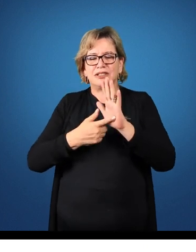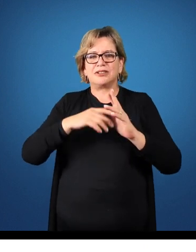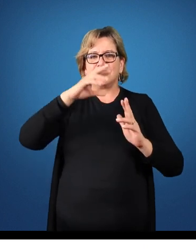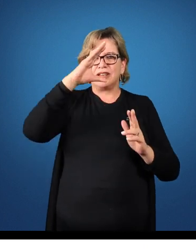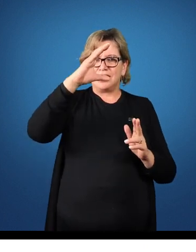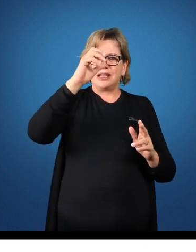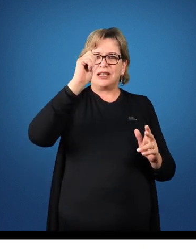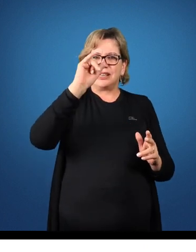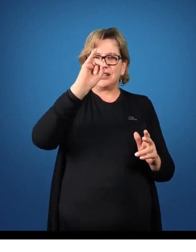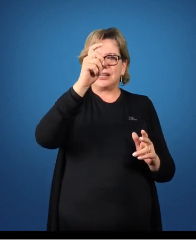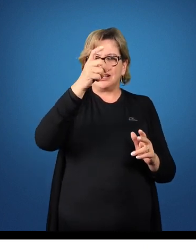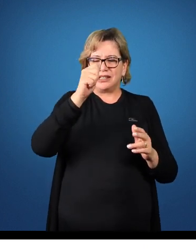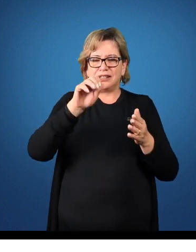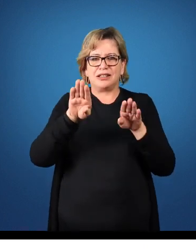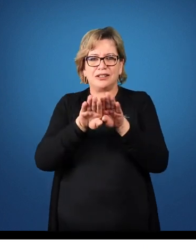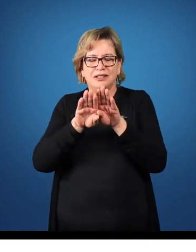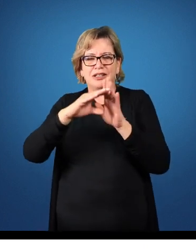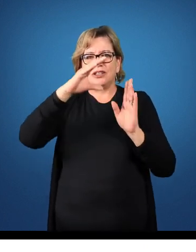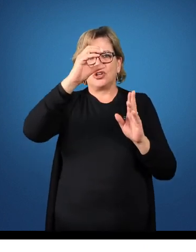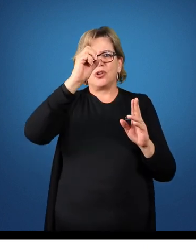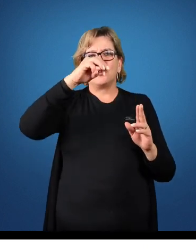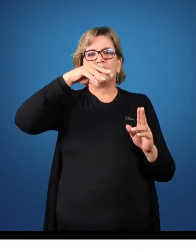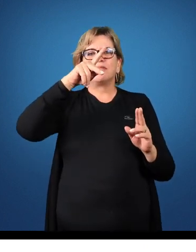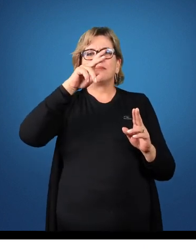caixa e o regime de competência.